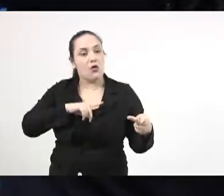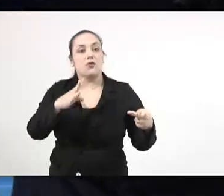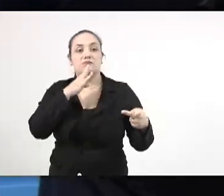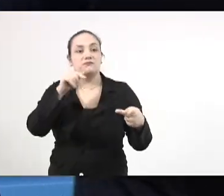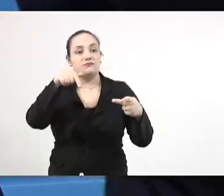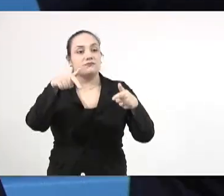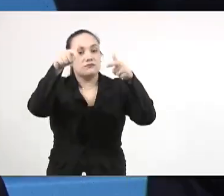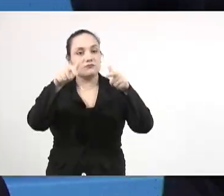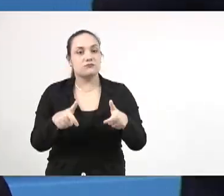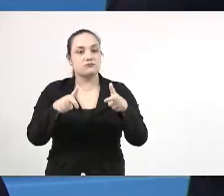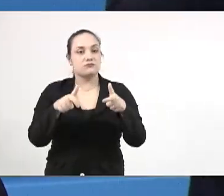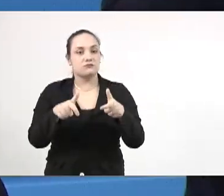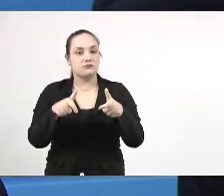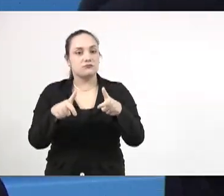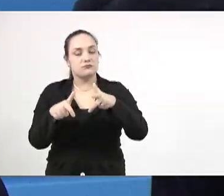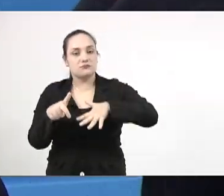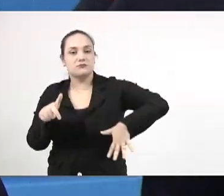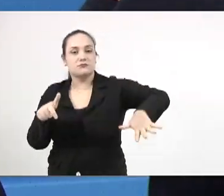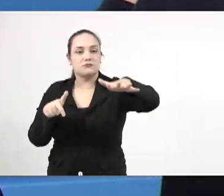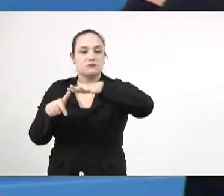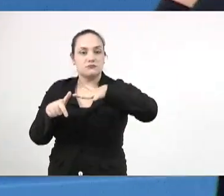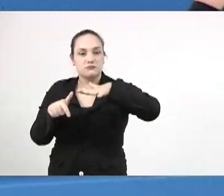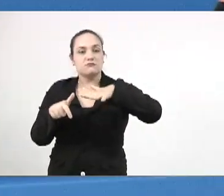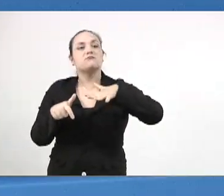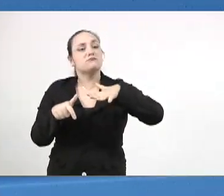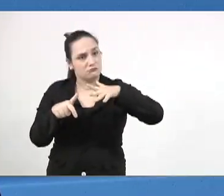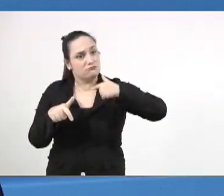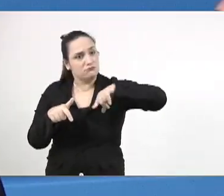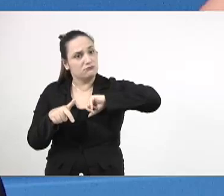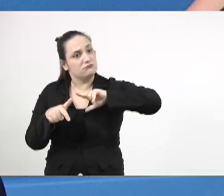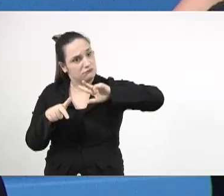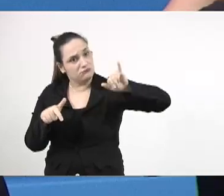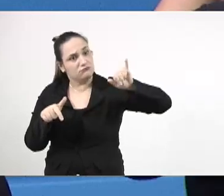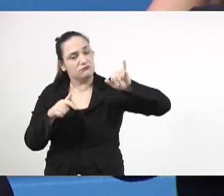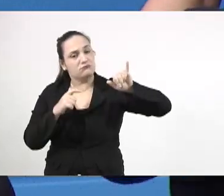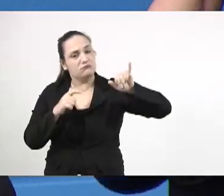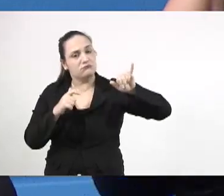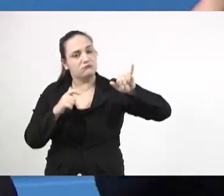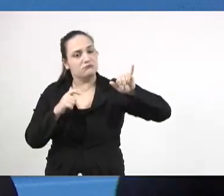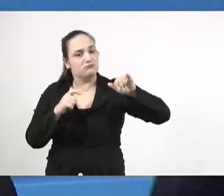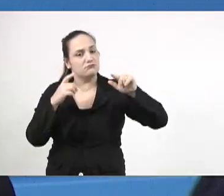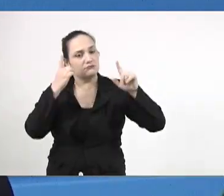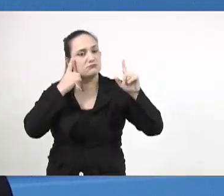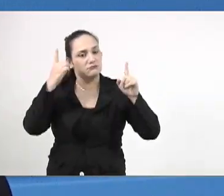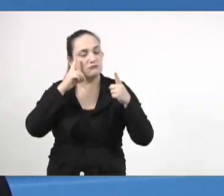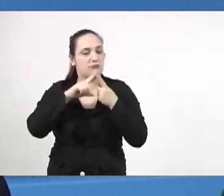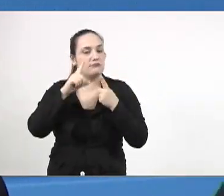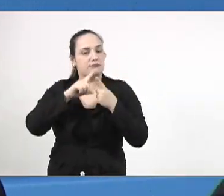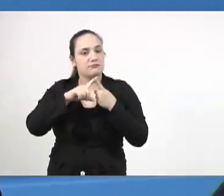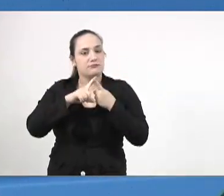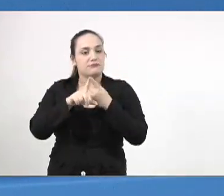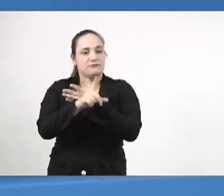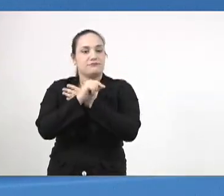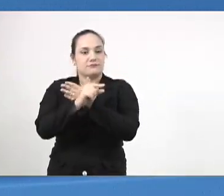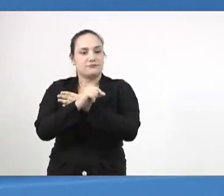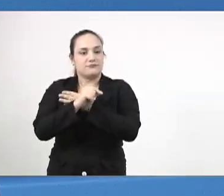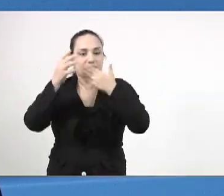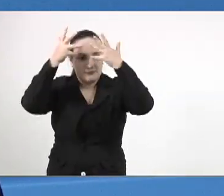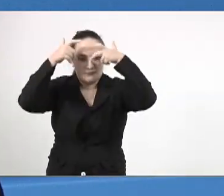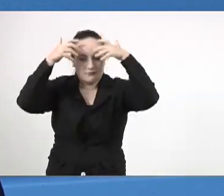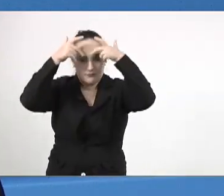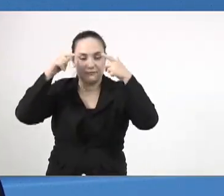essa sala de situação, e nós vamos lá, o deputado Pantaneiro aqui, deputado Paulo Duarte,